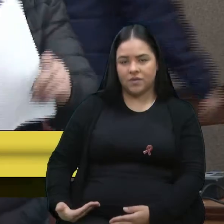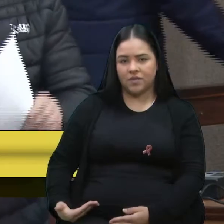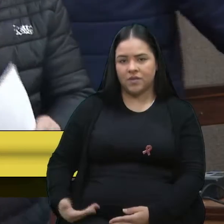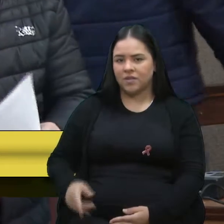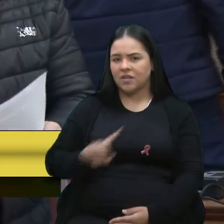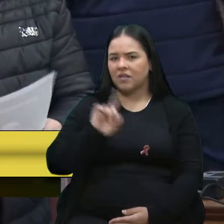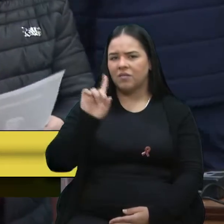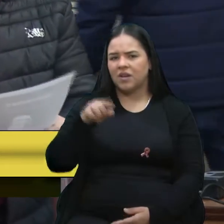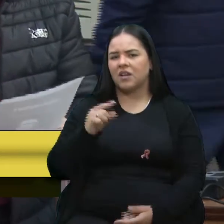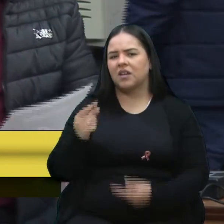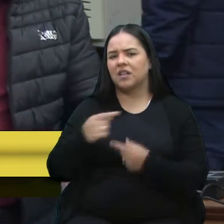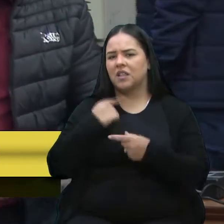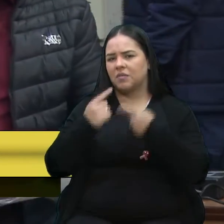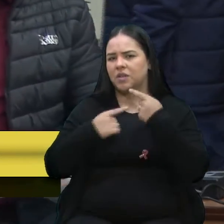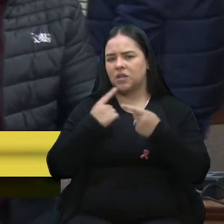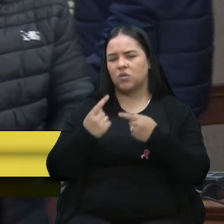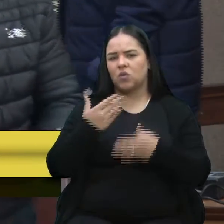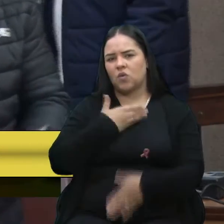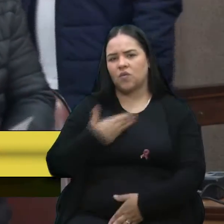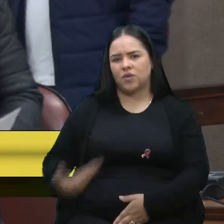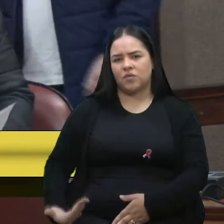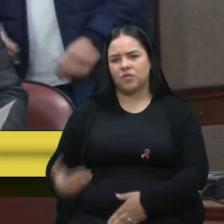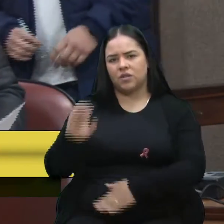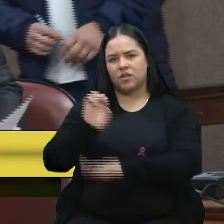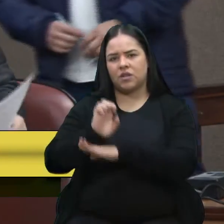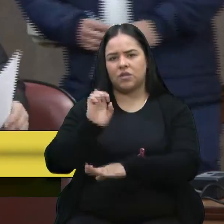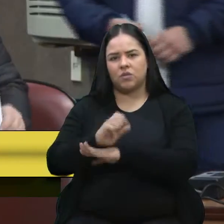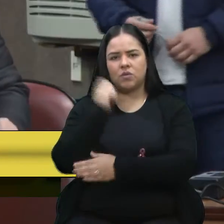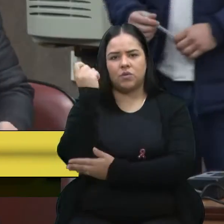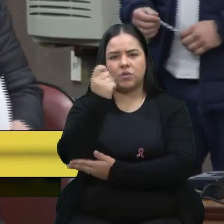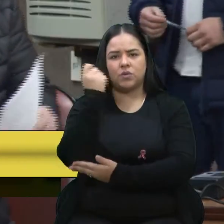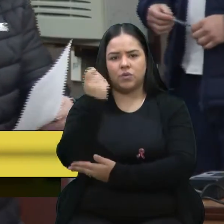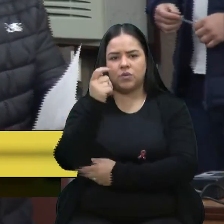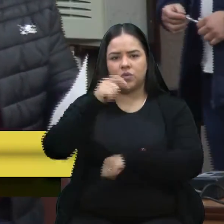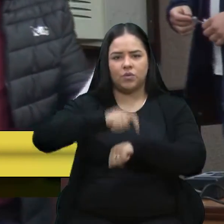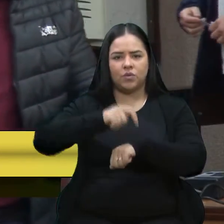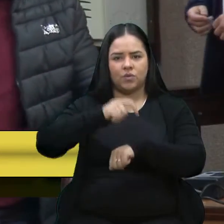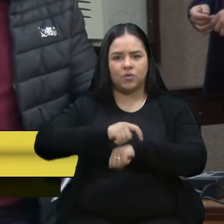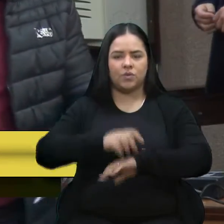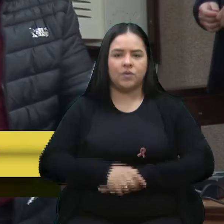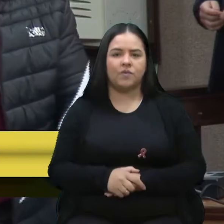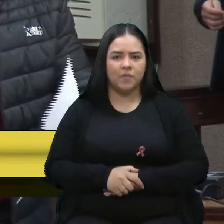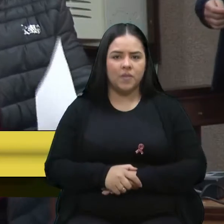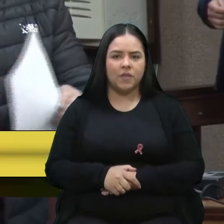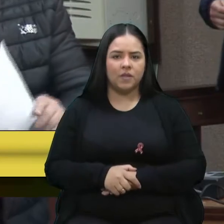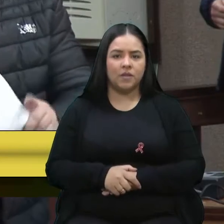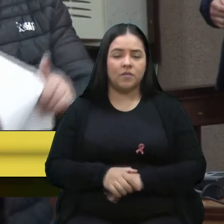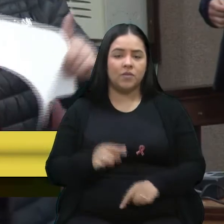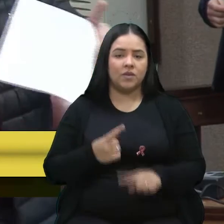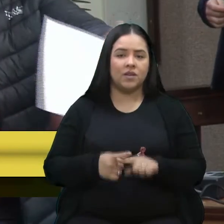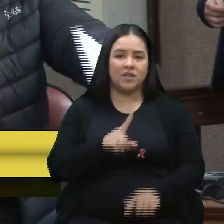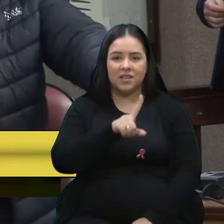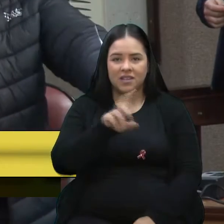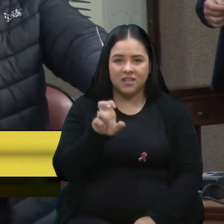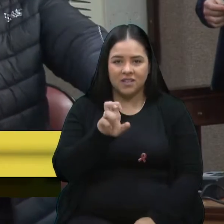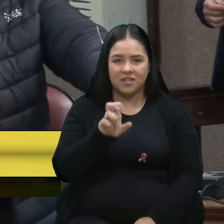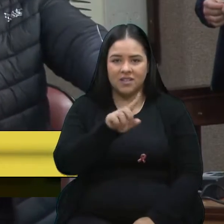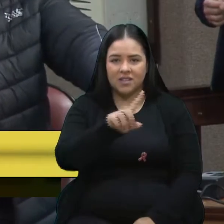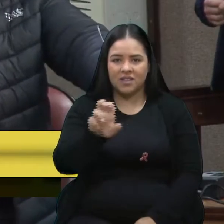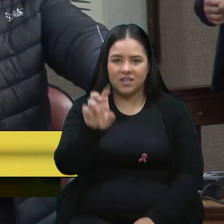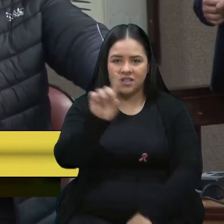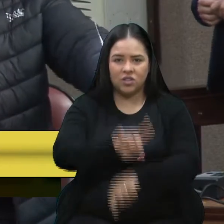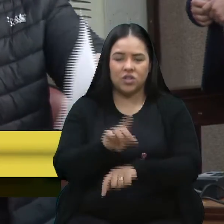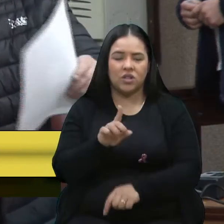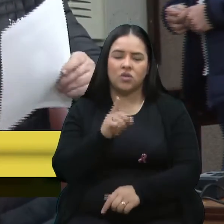crítica ao governo do Estado do Rio Grande do Sul no momento. Incide em questão quinzenal do preço final da bomba.